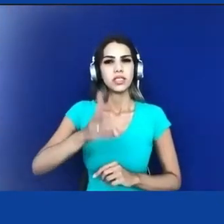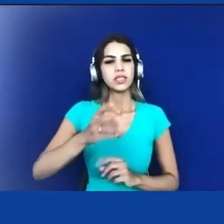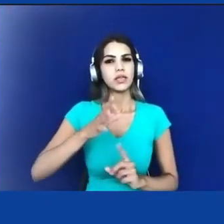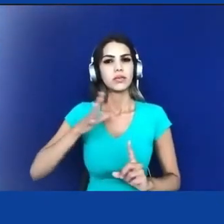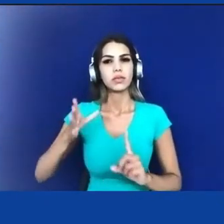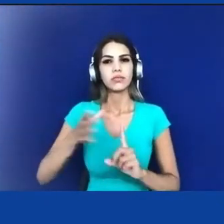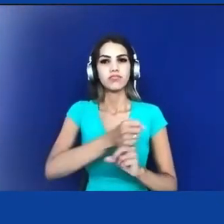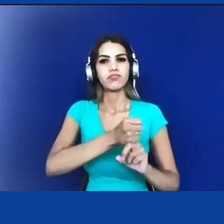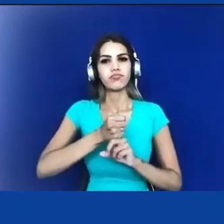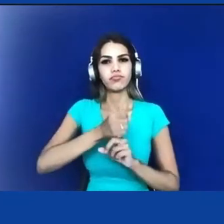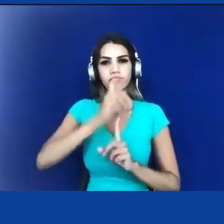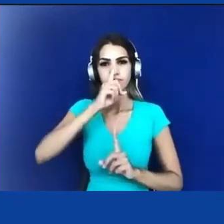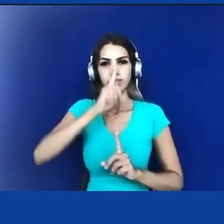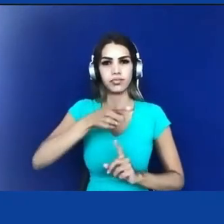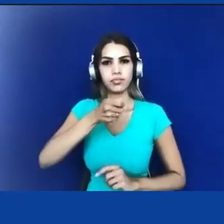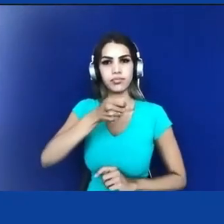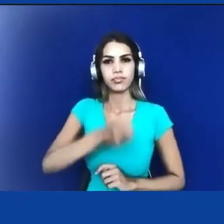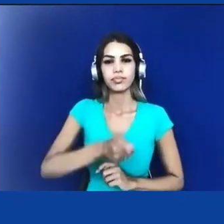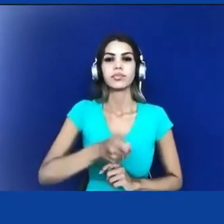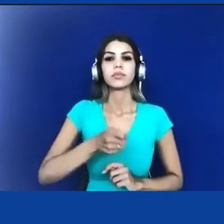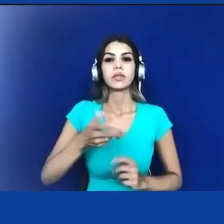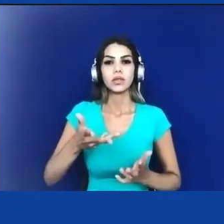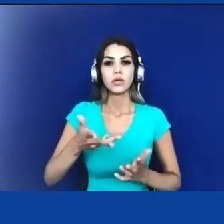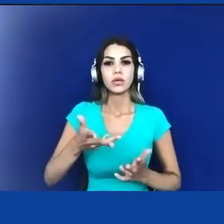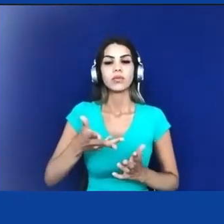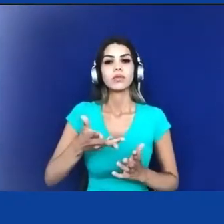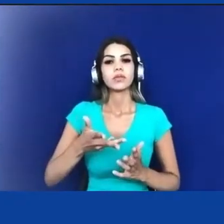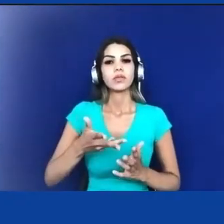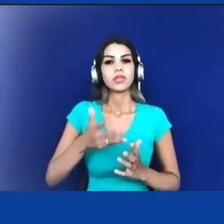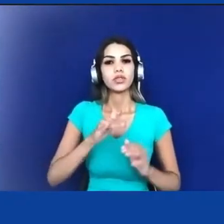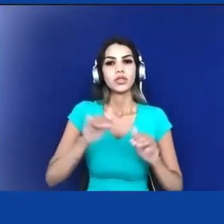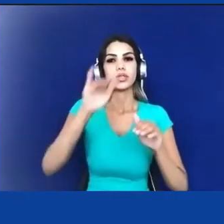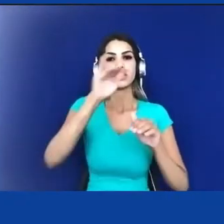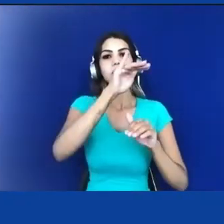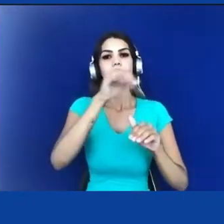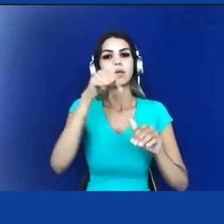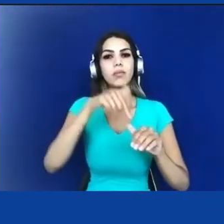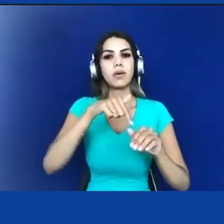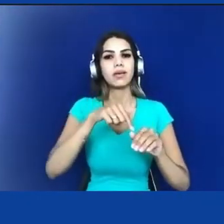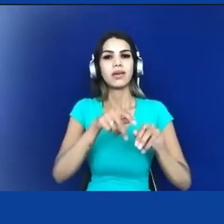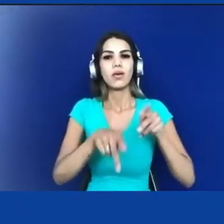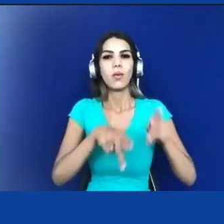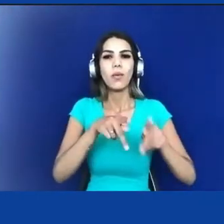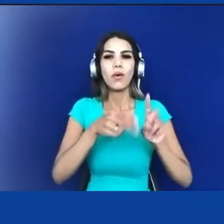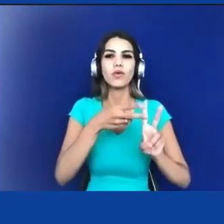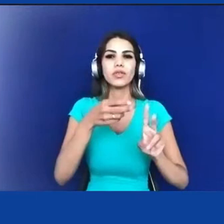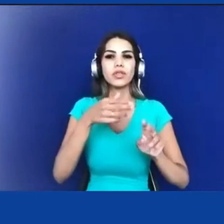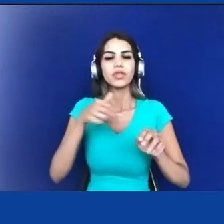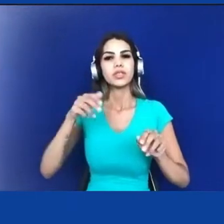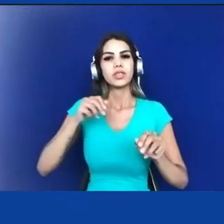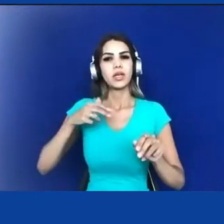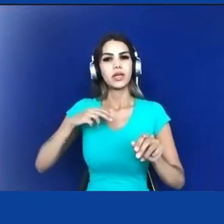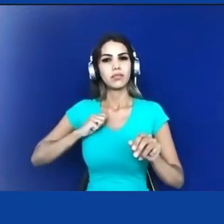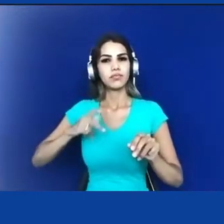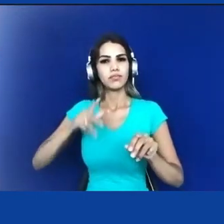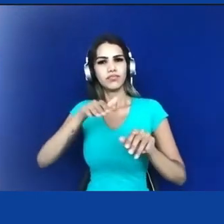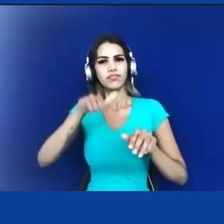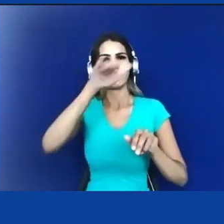aos povos indígenas sem falar dessa negação do estado brasileiro perante a